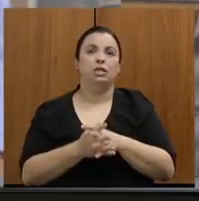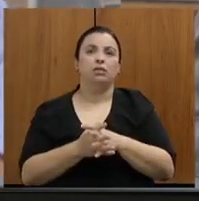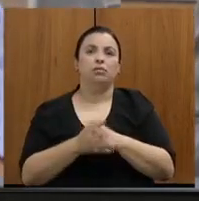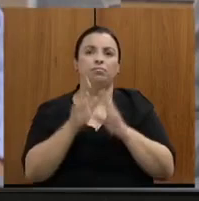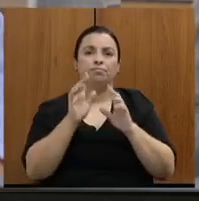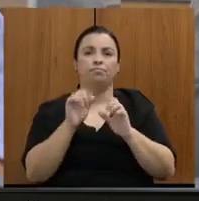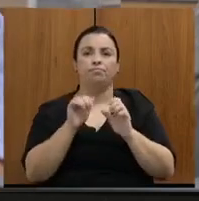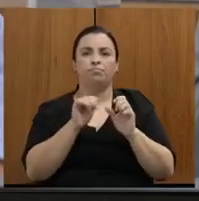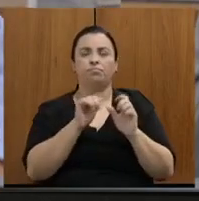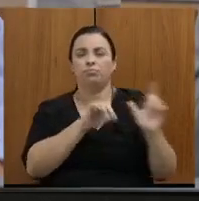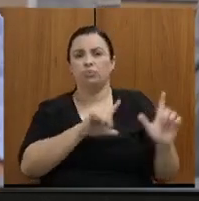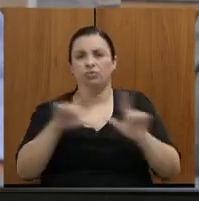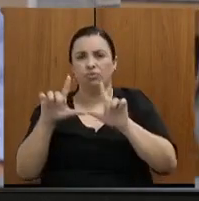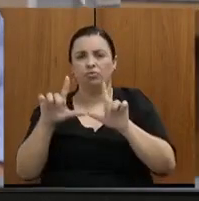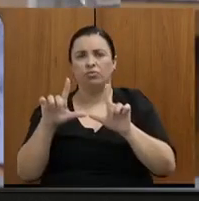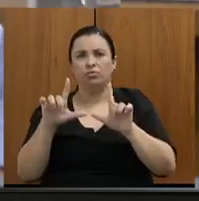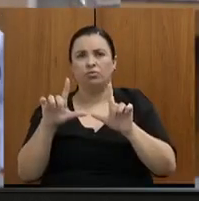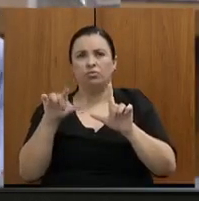As escolas indígenas.